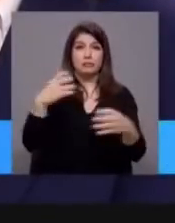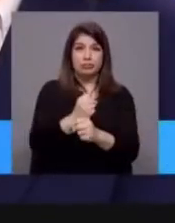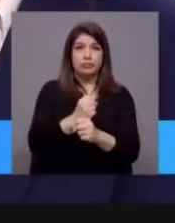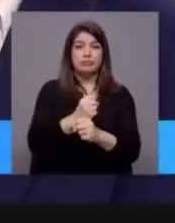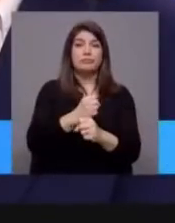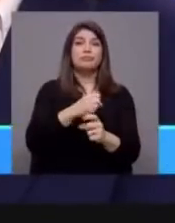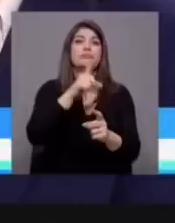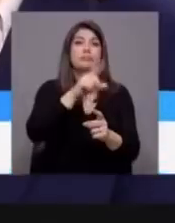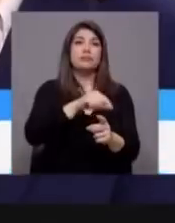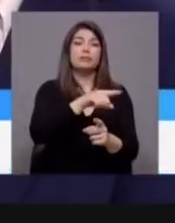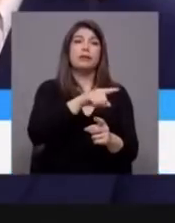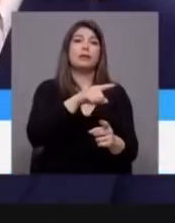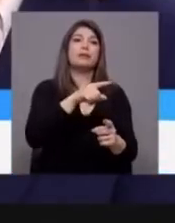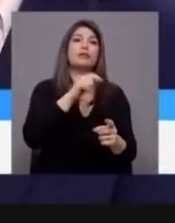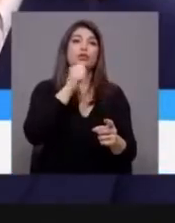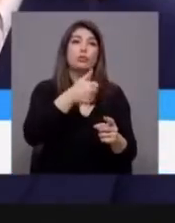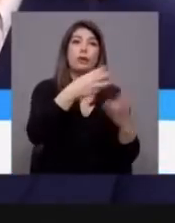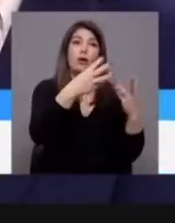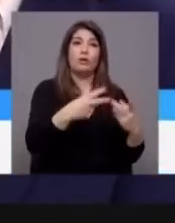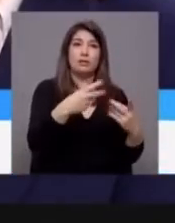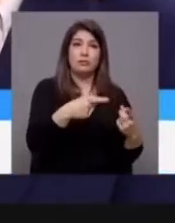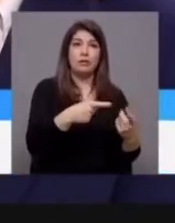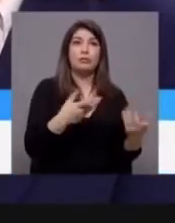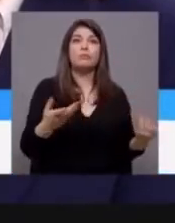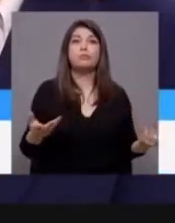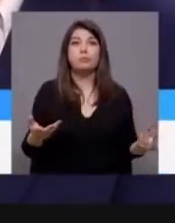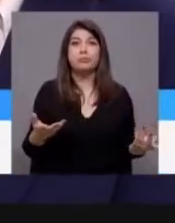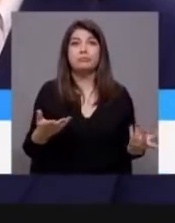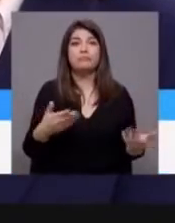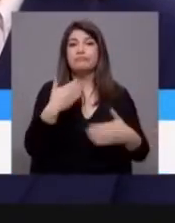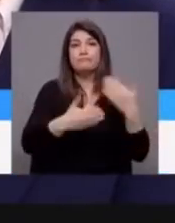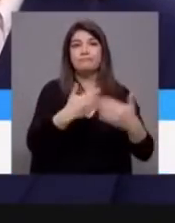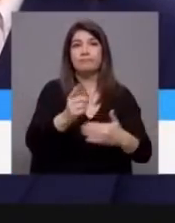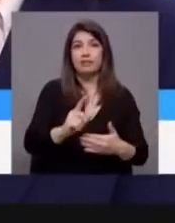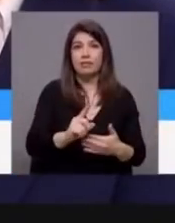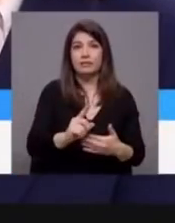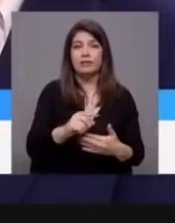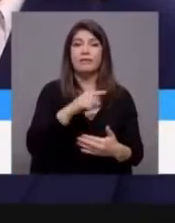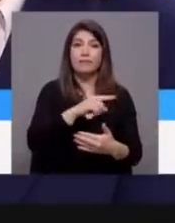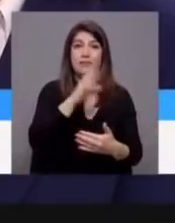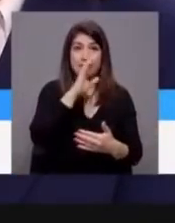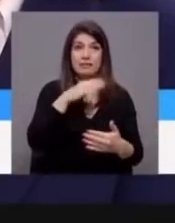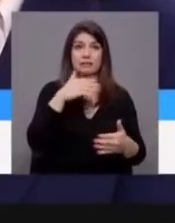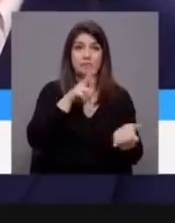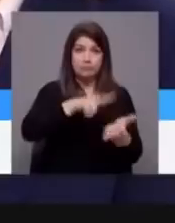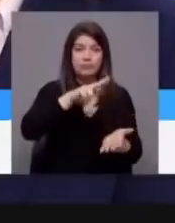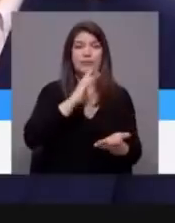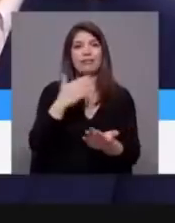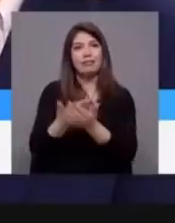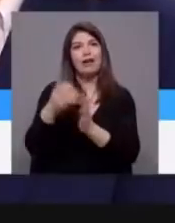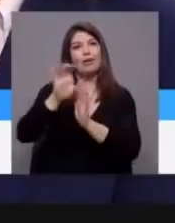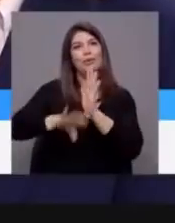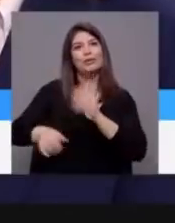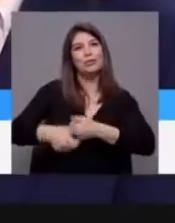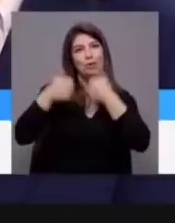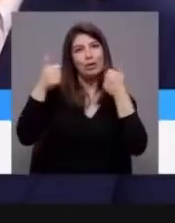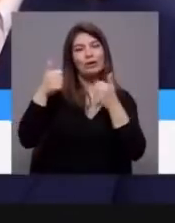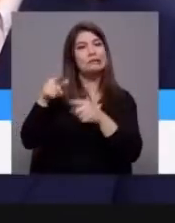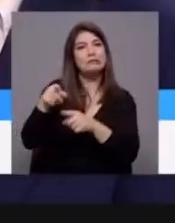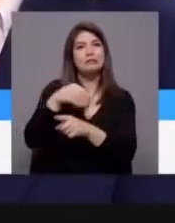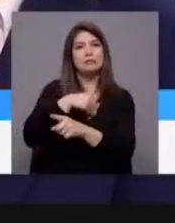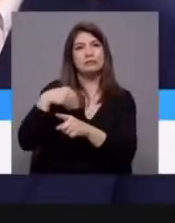o Estatuto do Serviço Nacional de Saúde, que previa a dedicação plena e que, com isto, criava melhores condições para que os médicos,